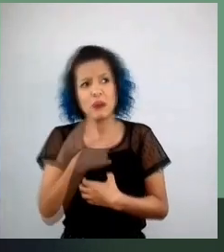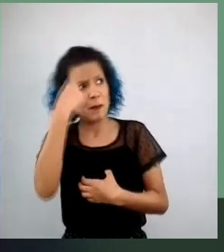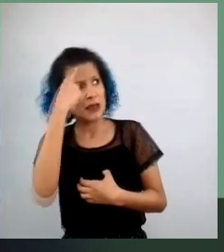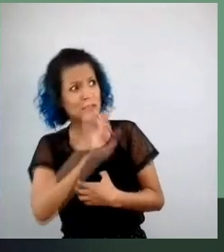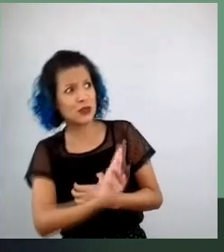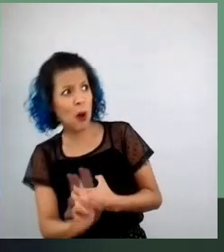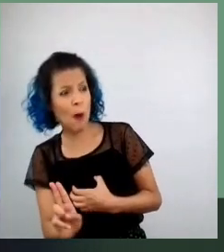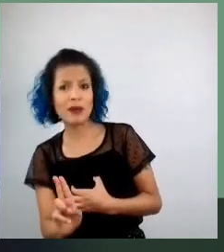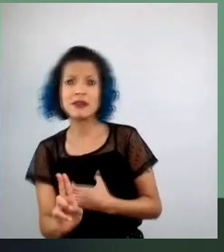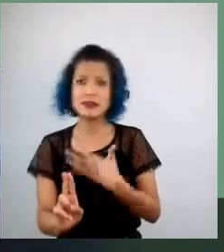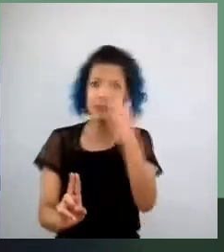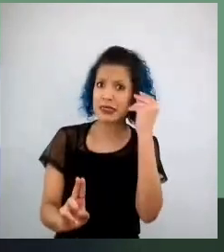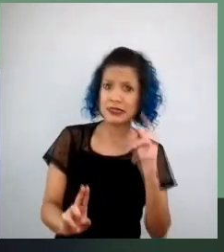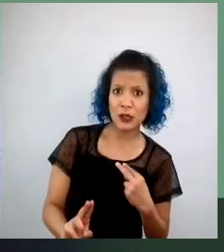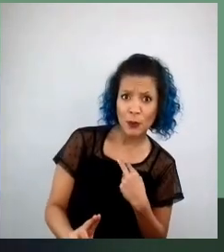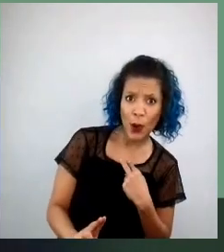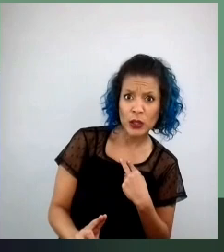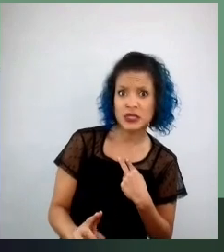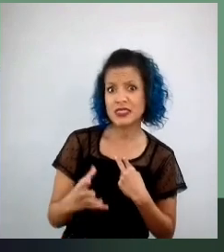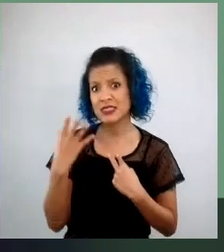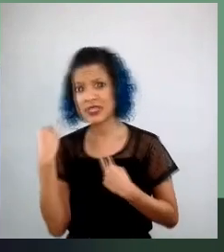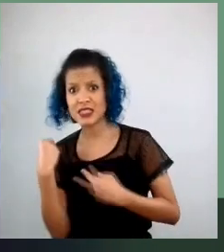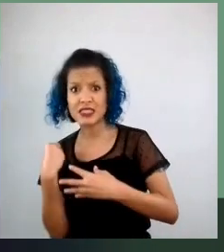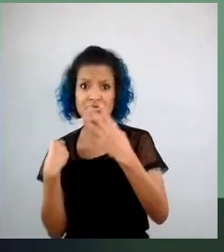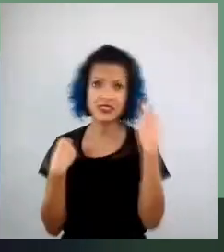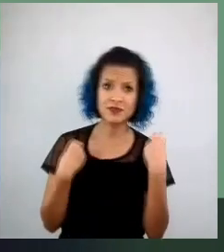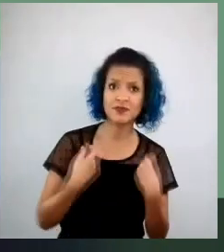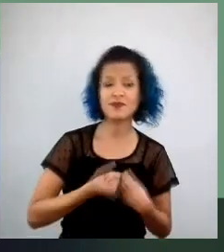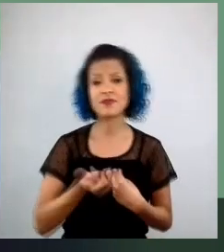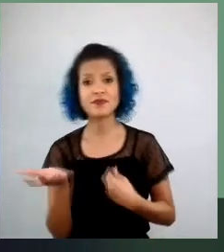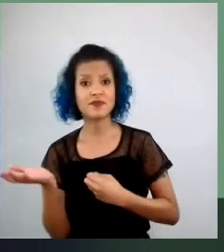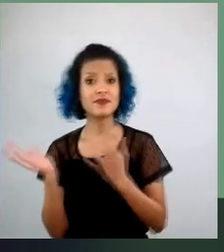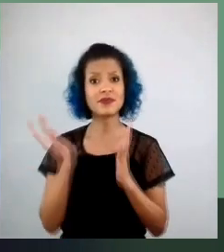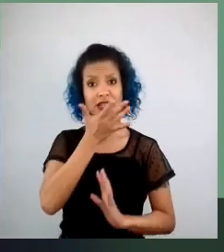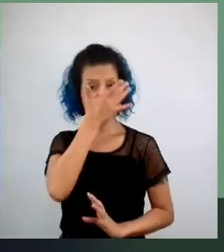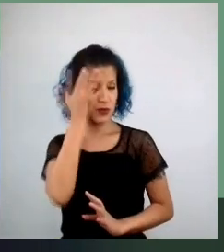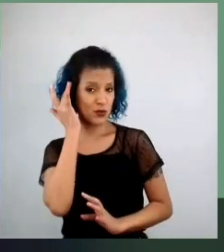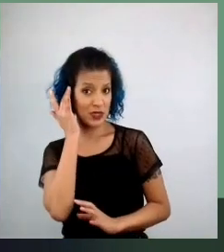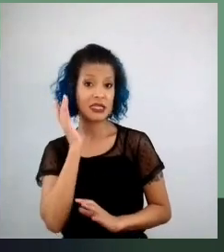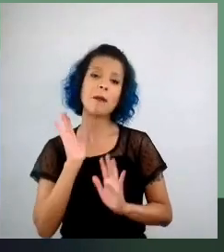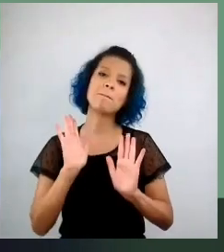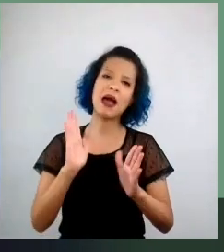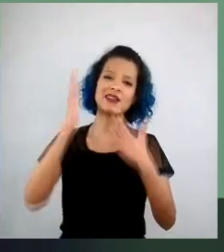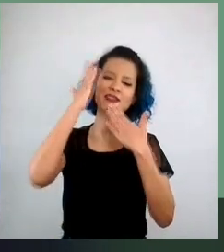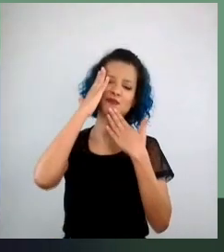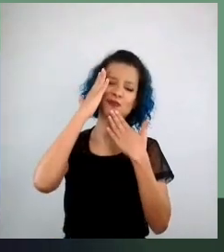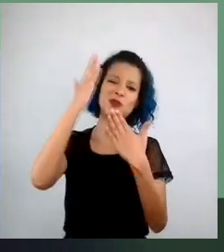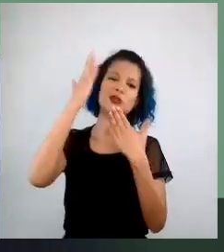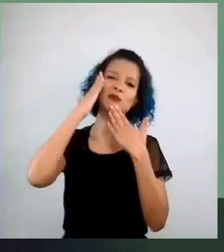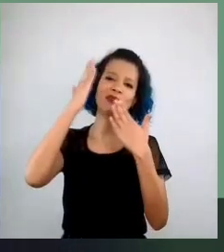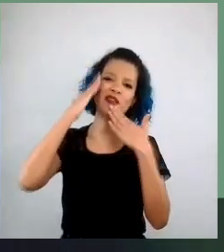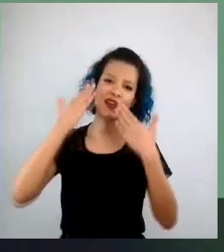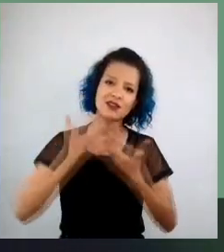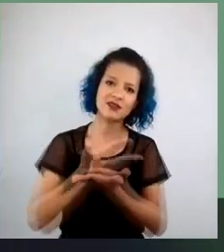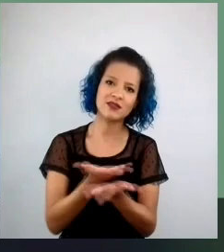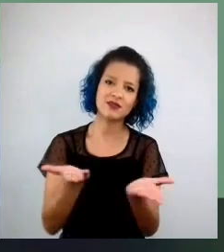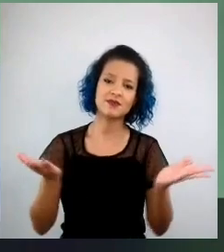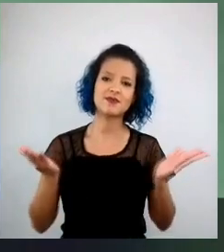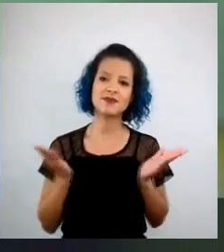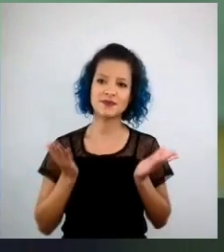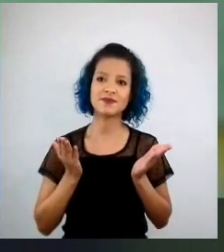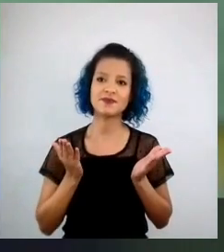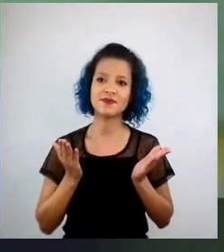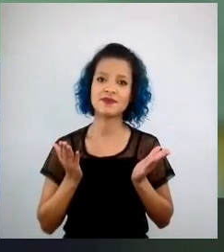esquecer, era tanta gente, né, são tantas pessoas, mas muito obrigada, obrigada a todos vocês, eu ganhei flores